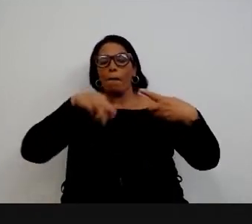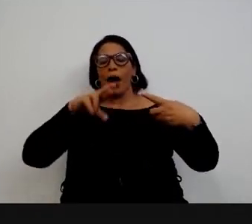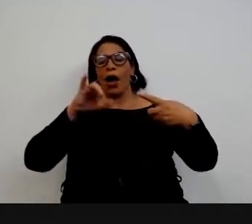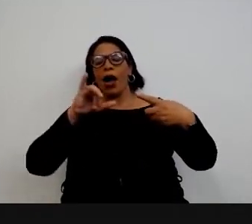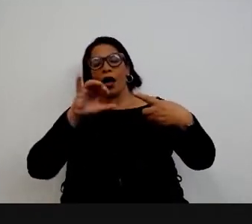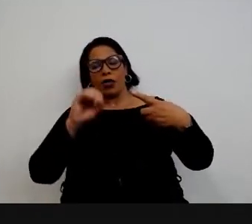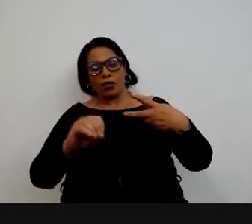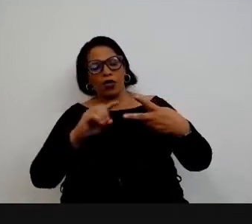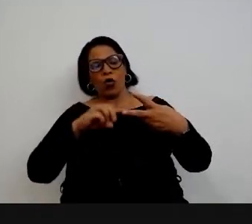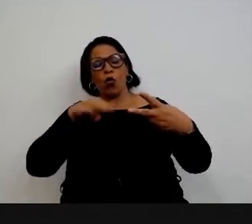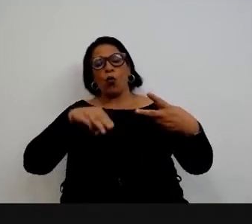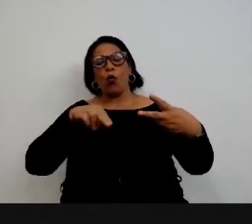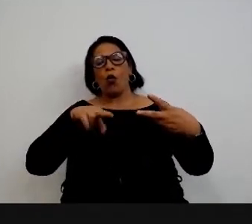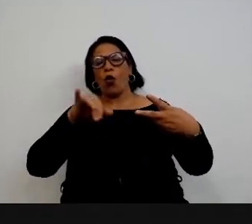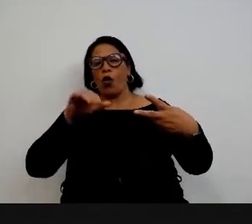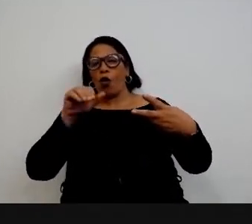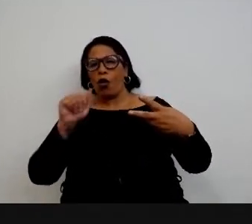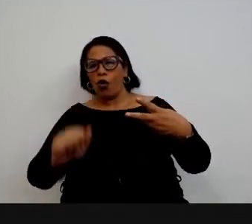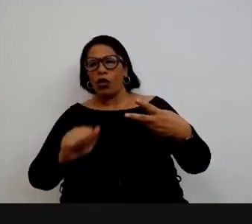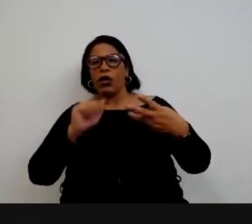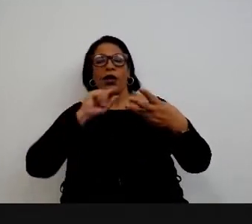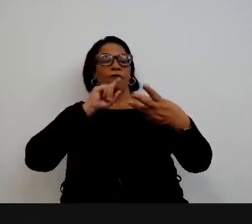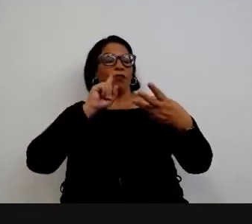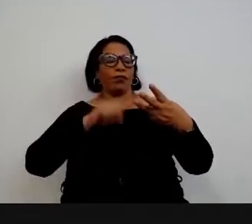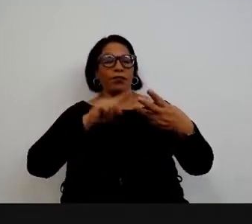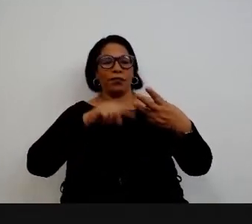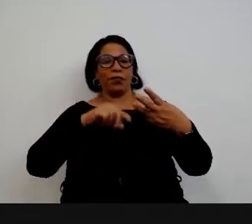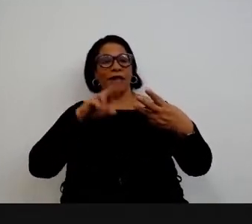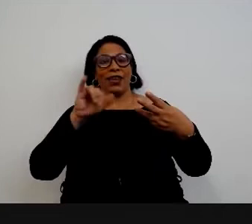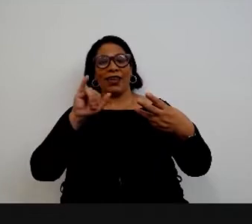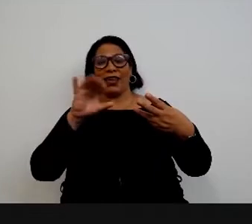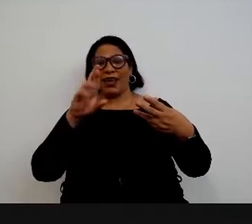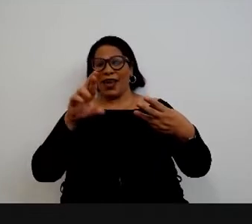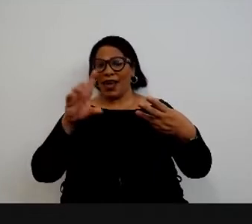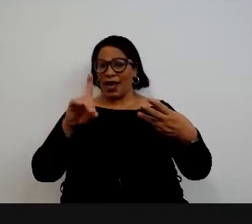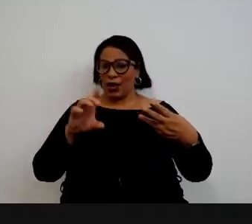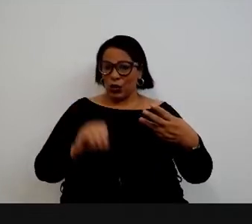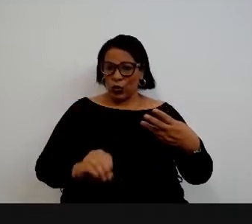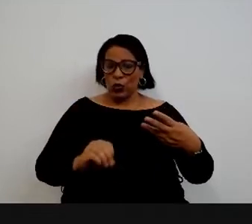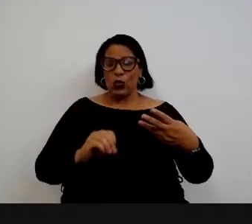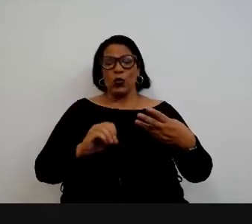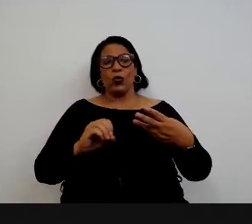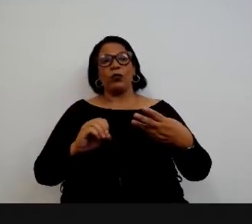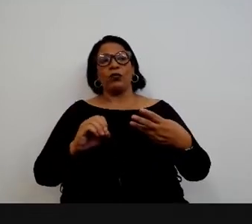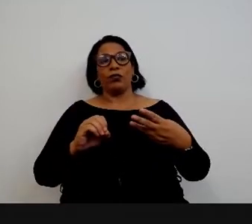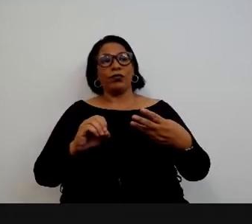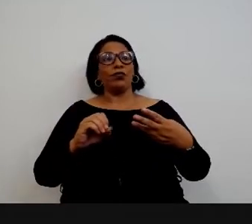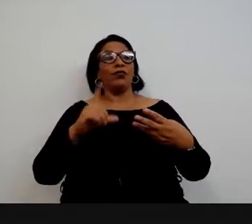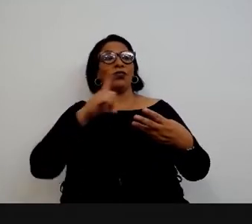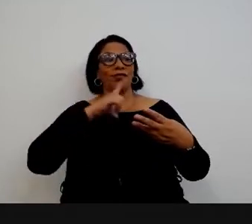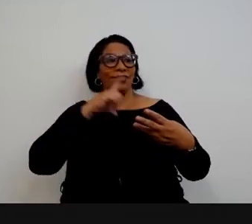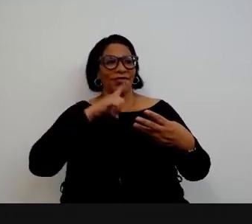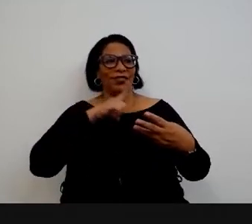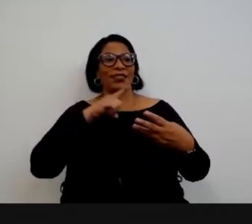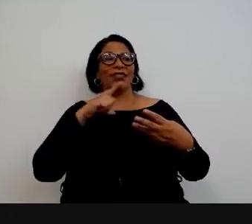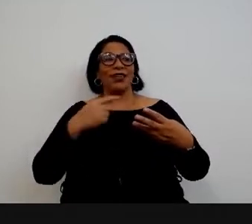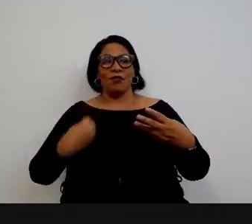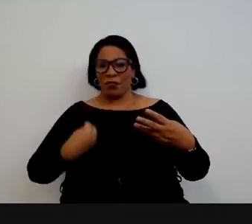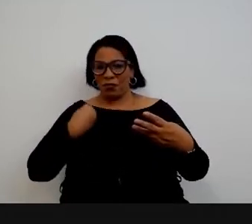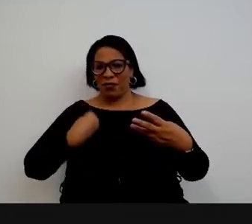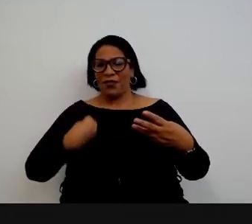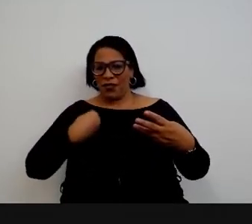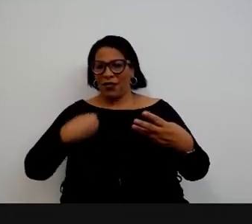Martins, Mônica Moreno, que está ali atrás, o Ricardo Dias também, que está ali atrás,